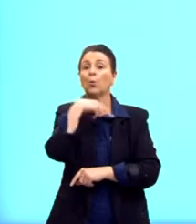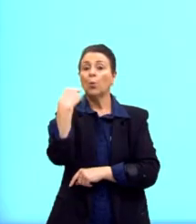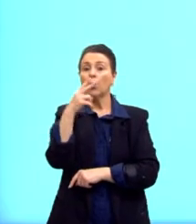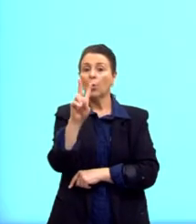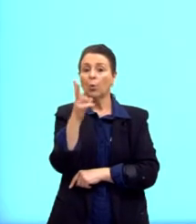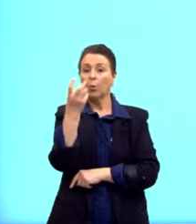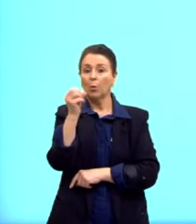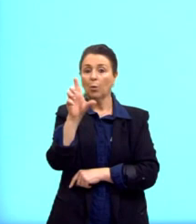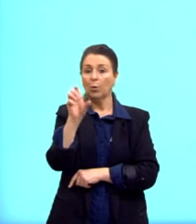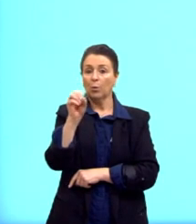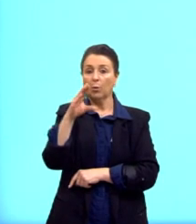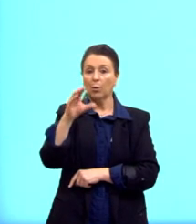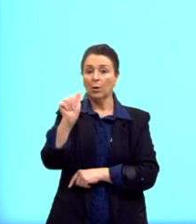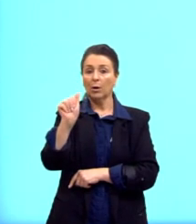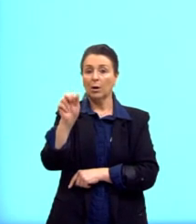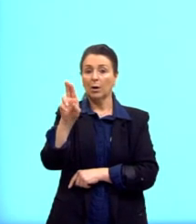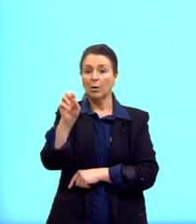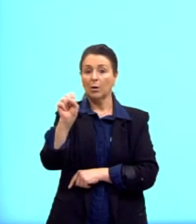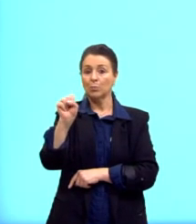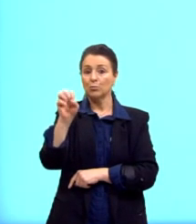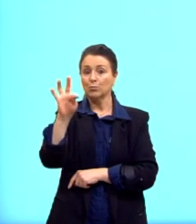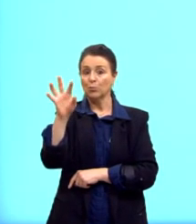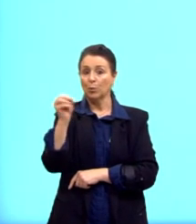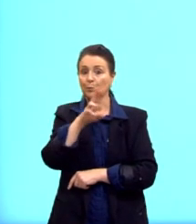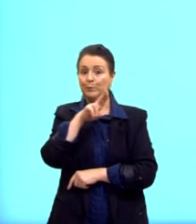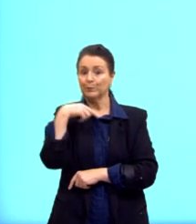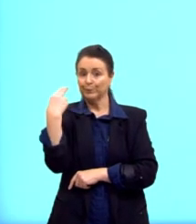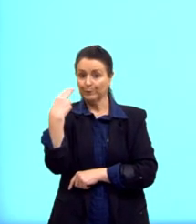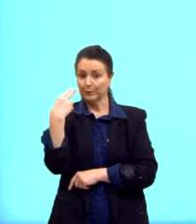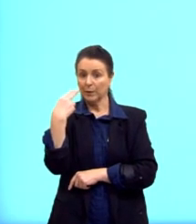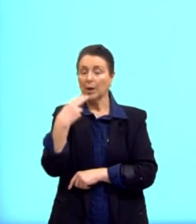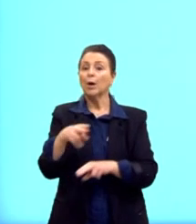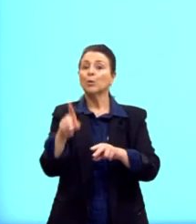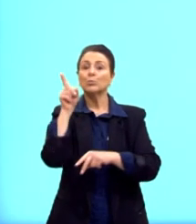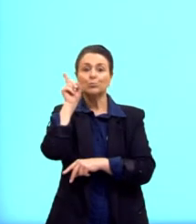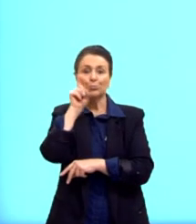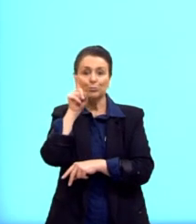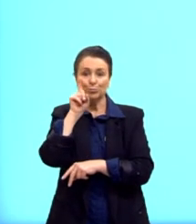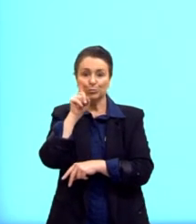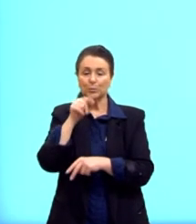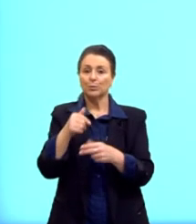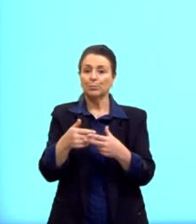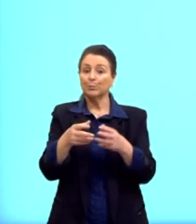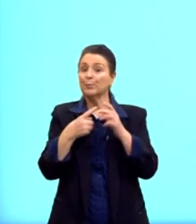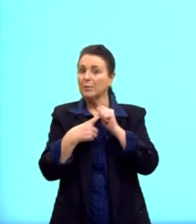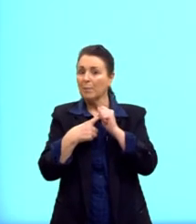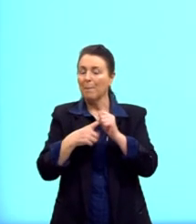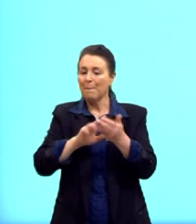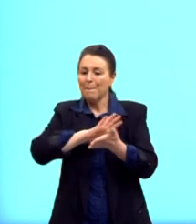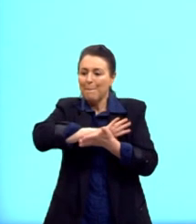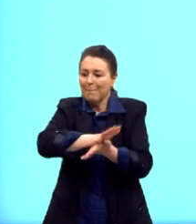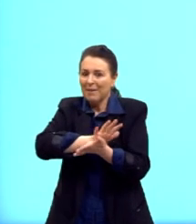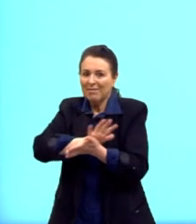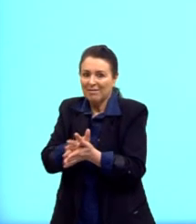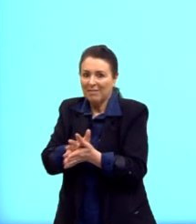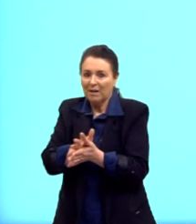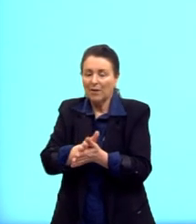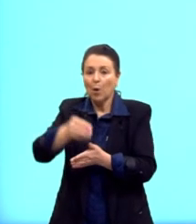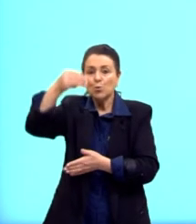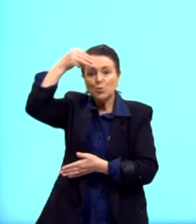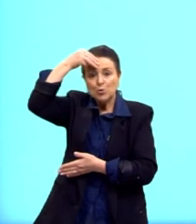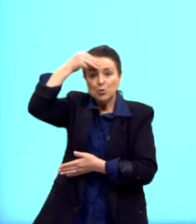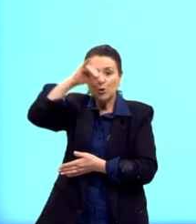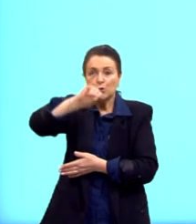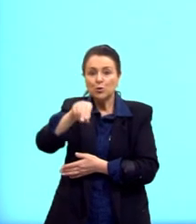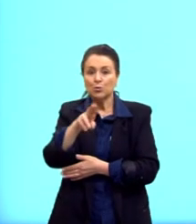então, matavam judeus, principalmente, queriam exterminar os judeus, e eles criaram uma forma industrial de fazer isso, que